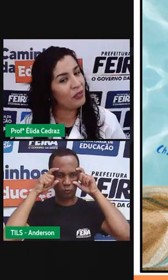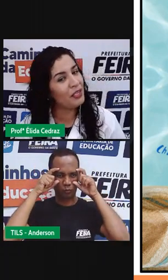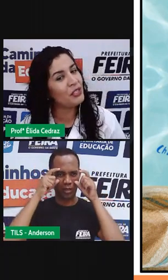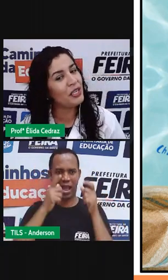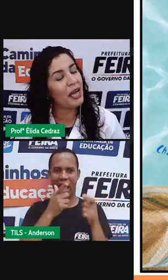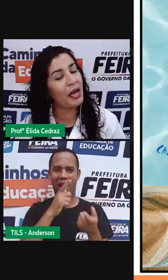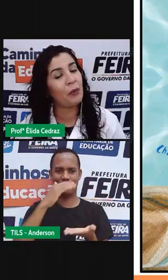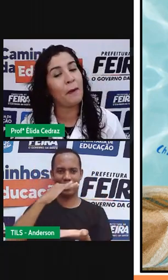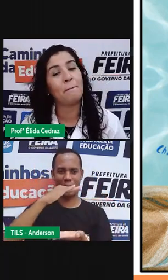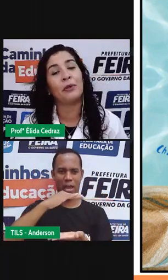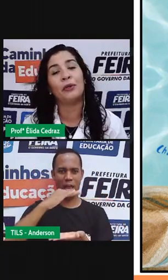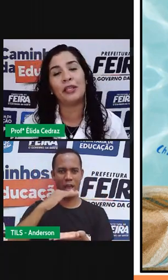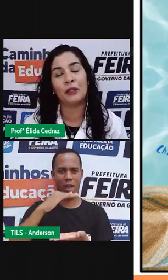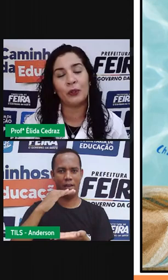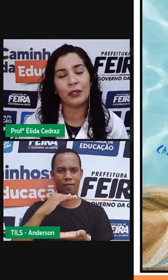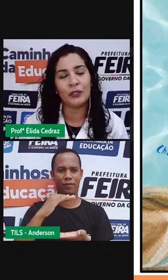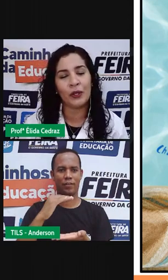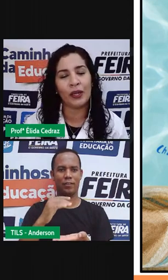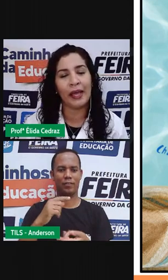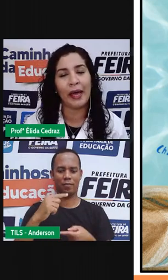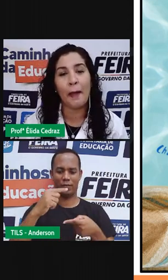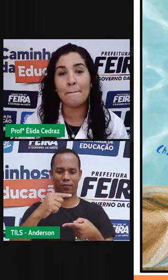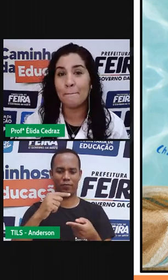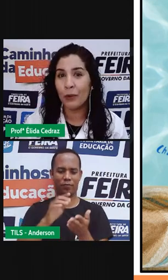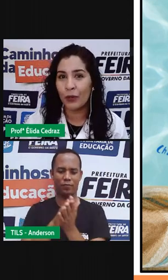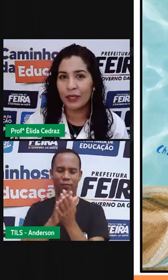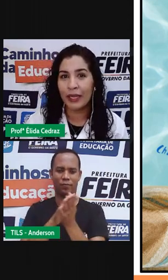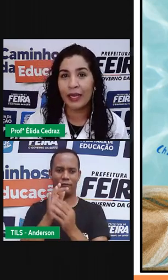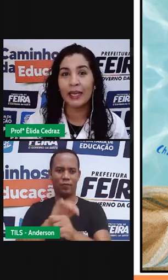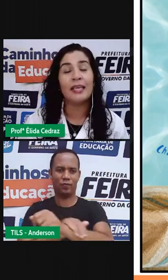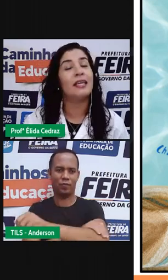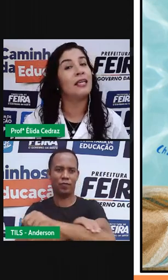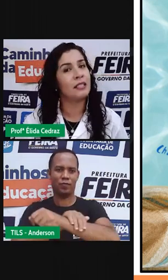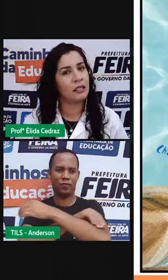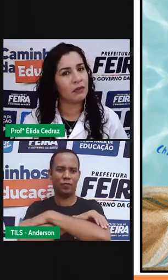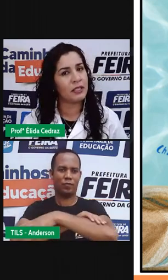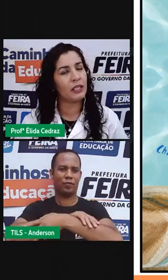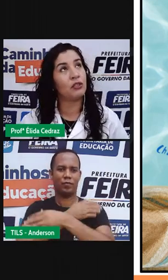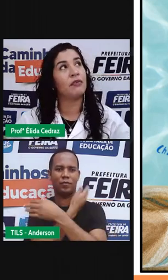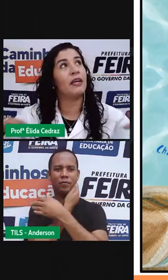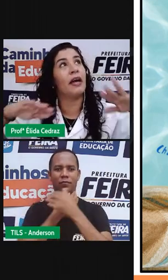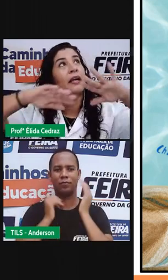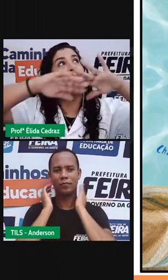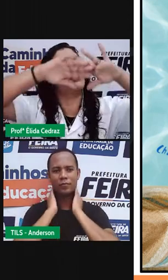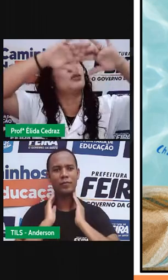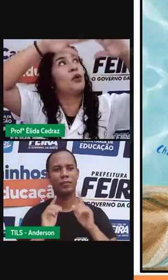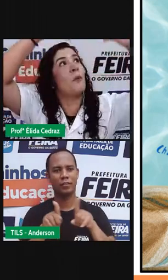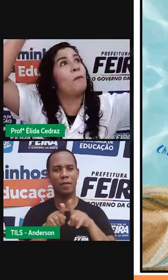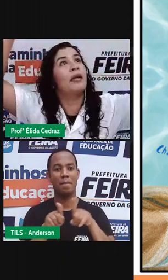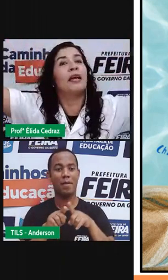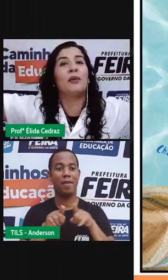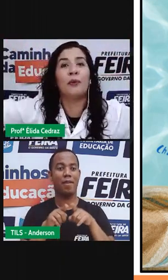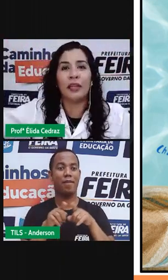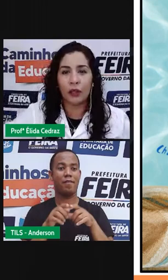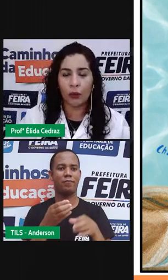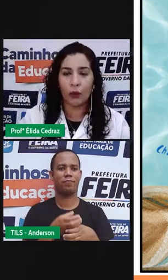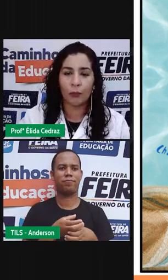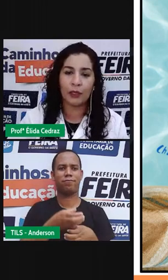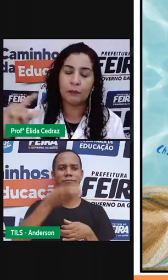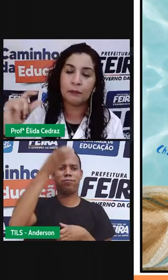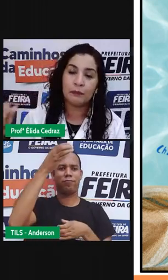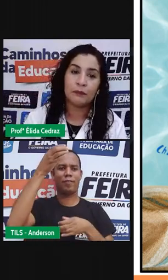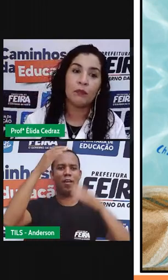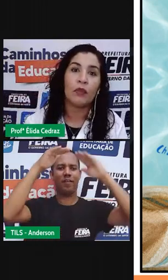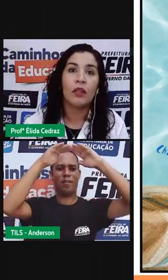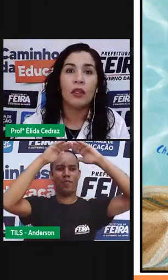garrafinha de água, protetor solar, boné e se você tiver aquele sombreiro enorme.